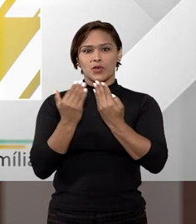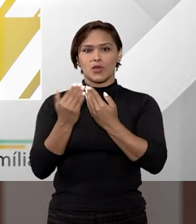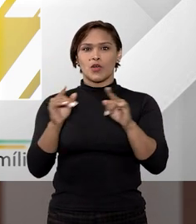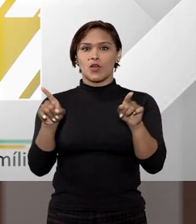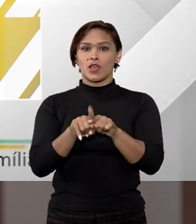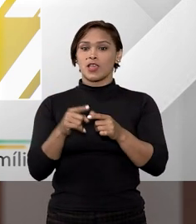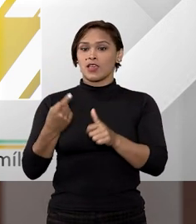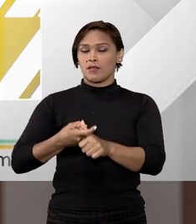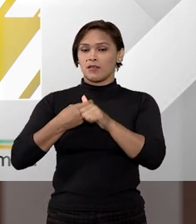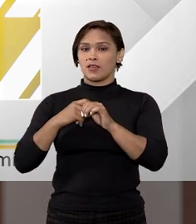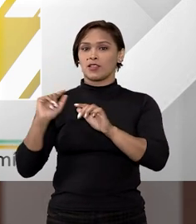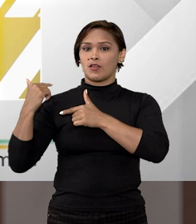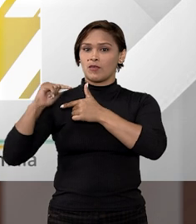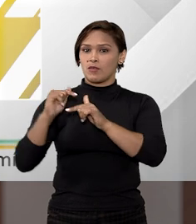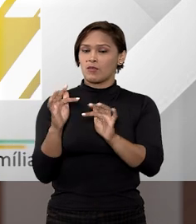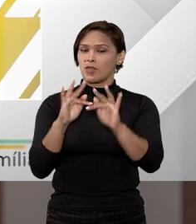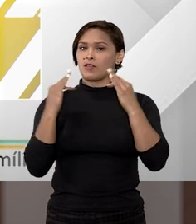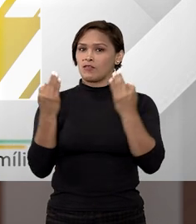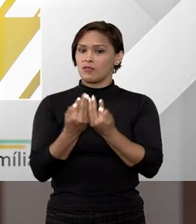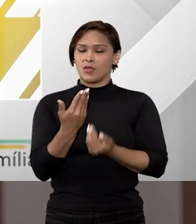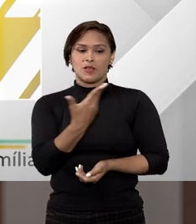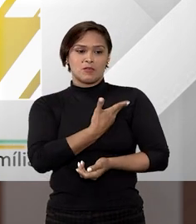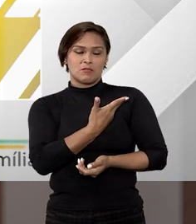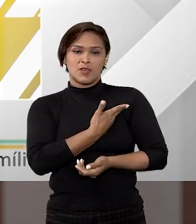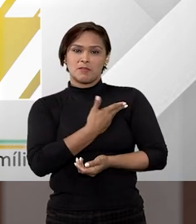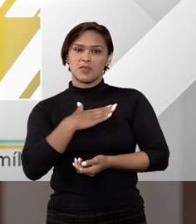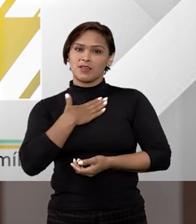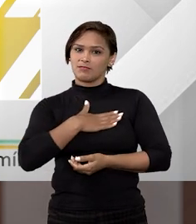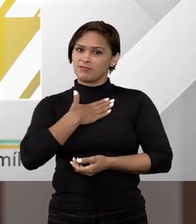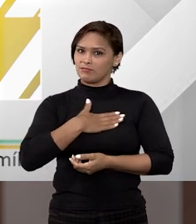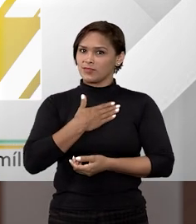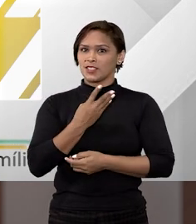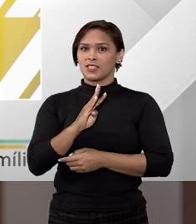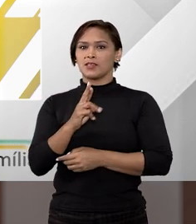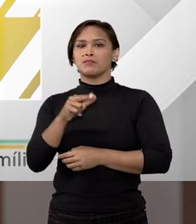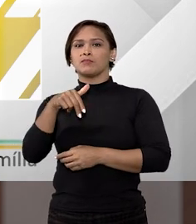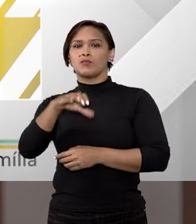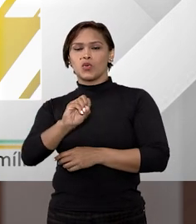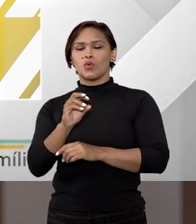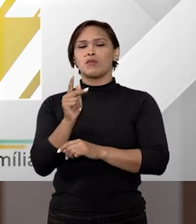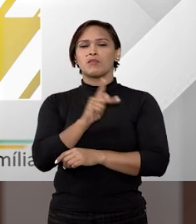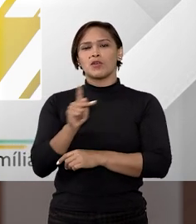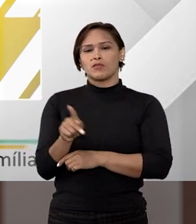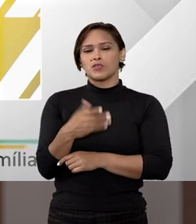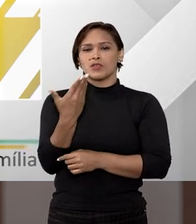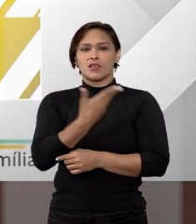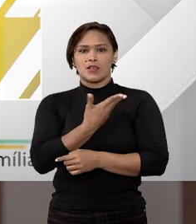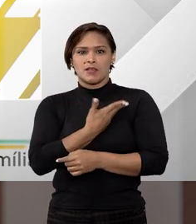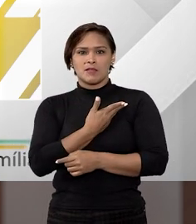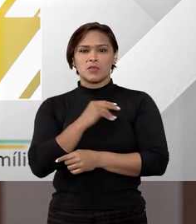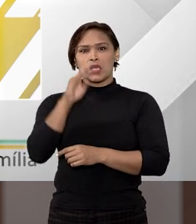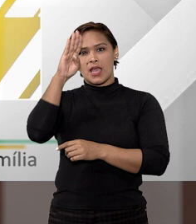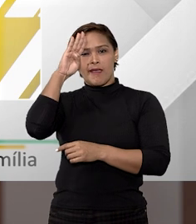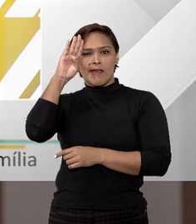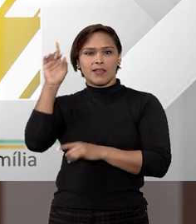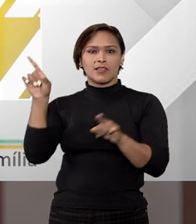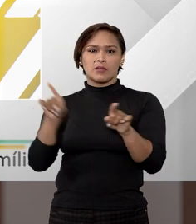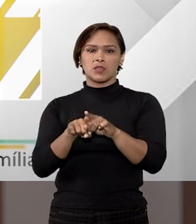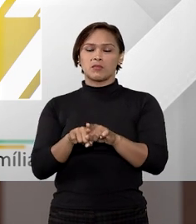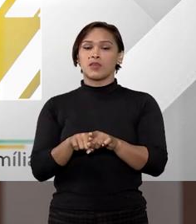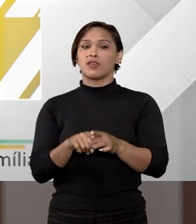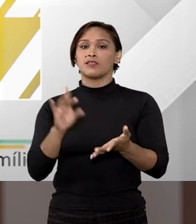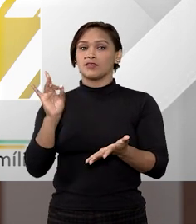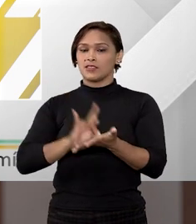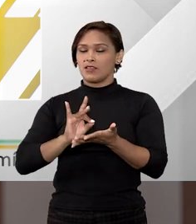a empenhorabilidade do bem de família, principalmente ao lado de uma colega tão querida, que é a doutora Bruna, professora, colega de bancos acadêmicos. É